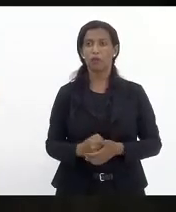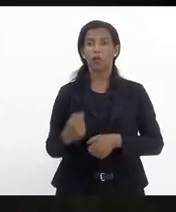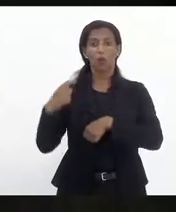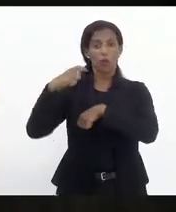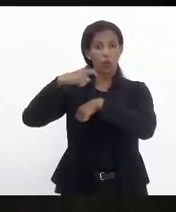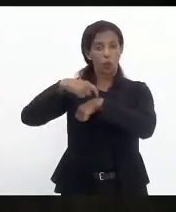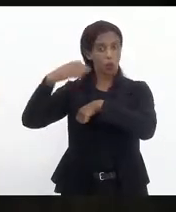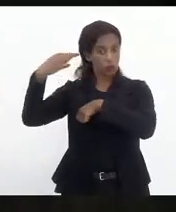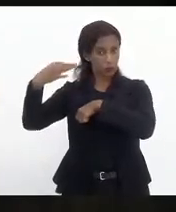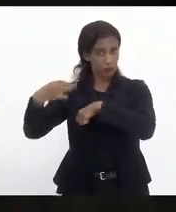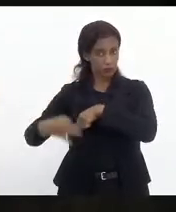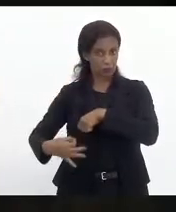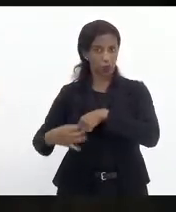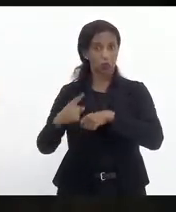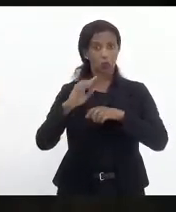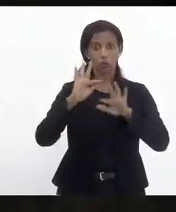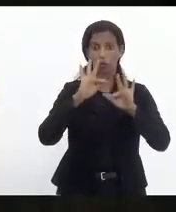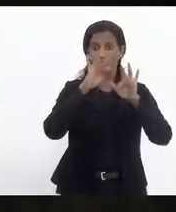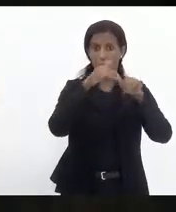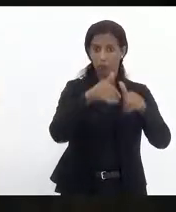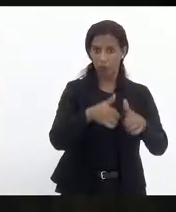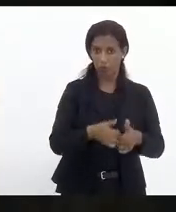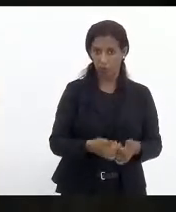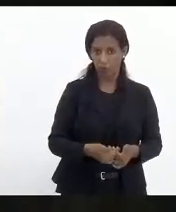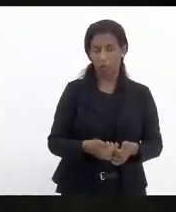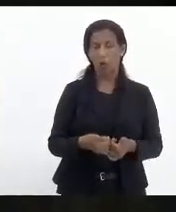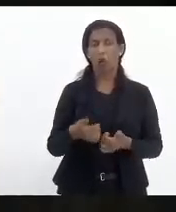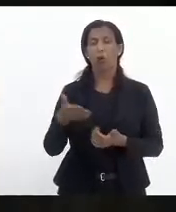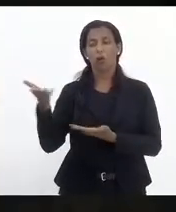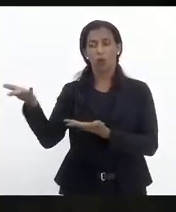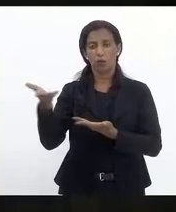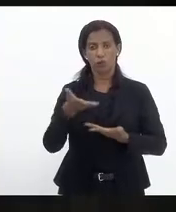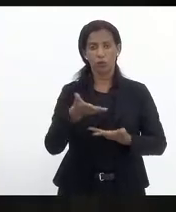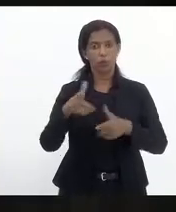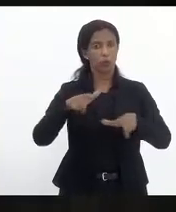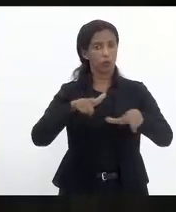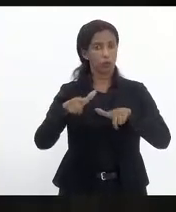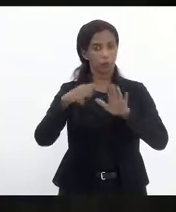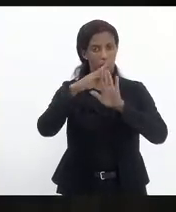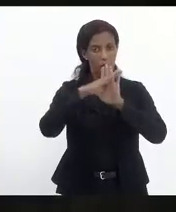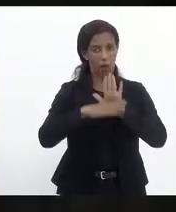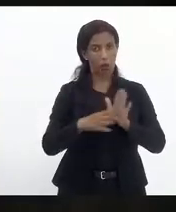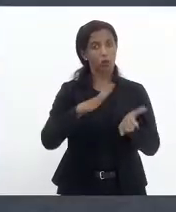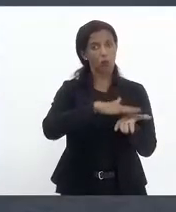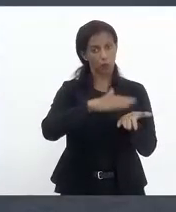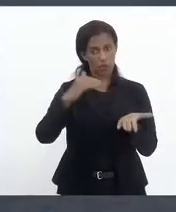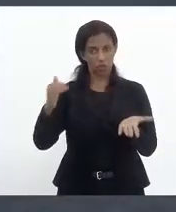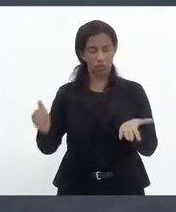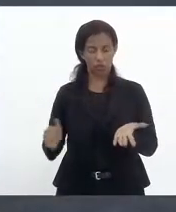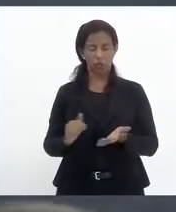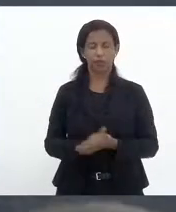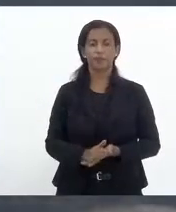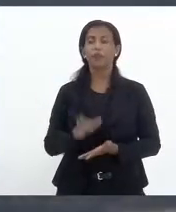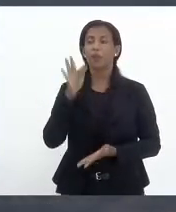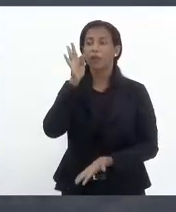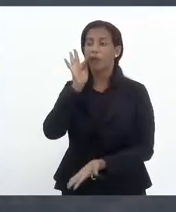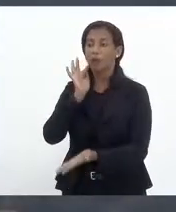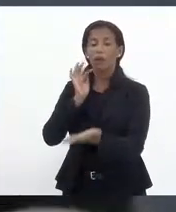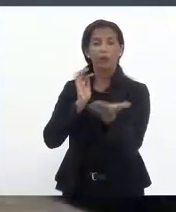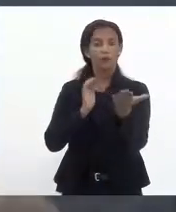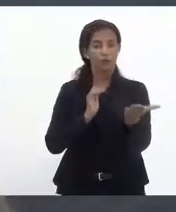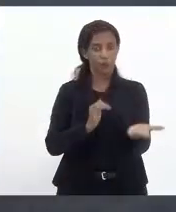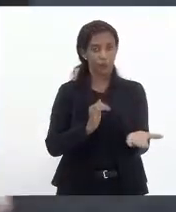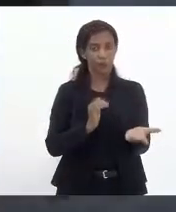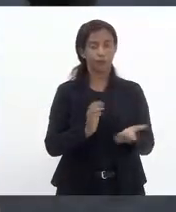estamos no final da sessão ordinária, no momento eu chamo os trabalhos à ordem e retiro. Deputado Flávio. Senhor presidente, Vossa